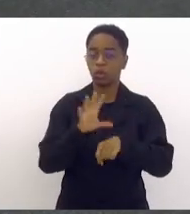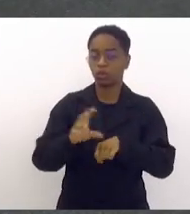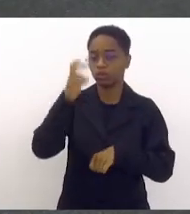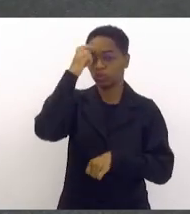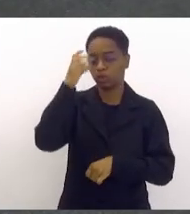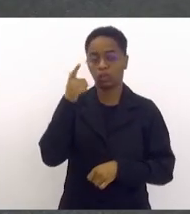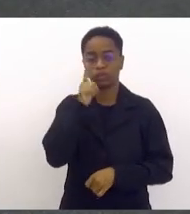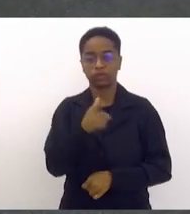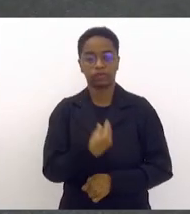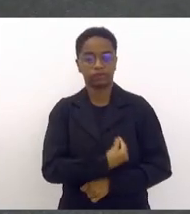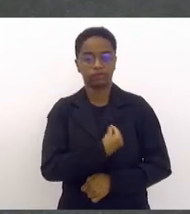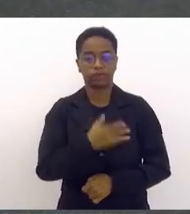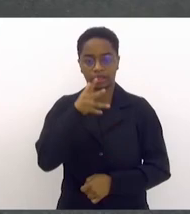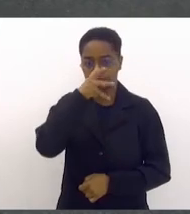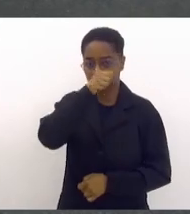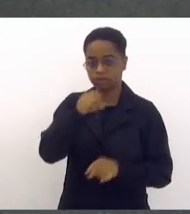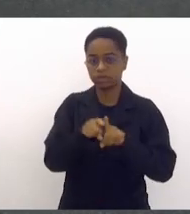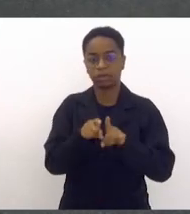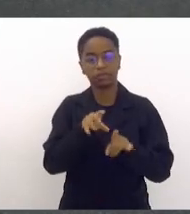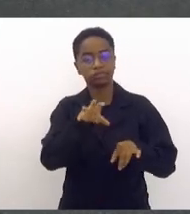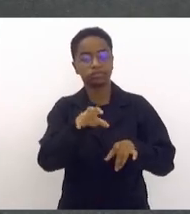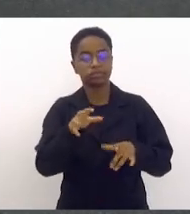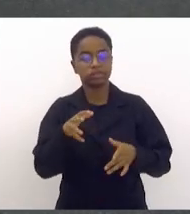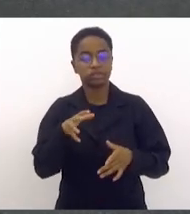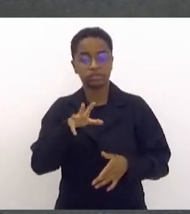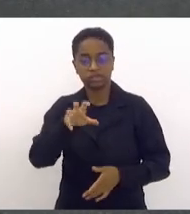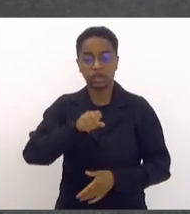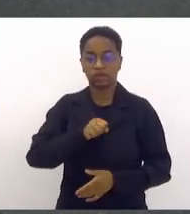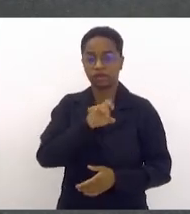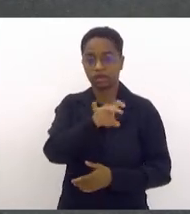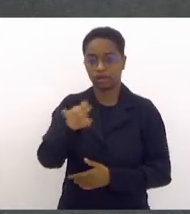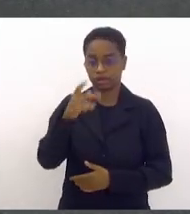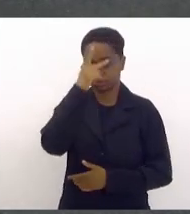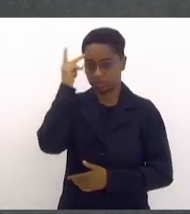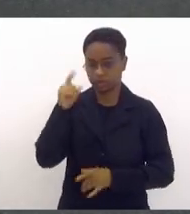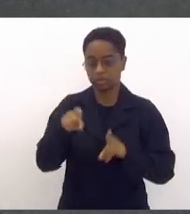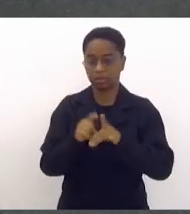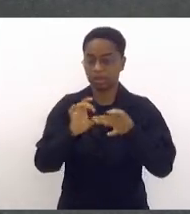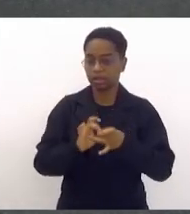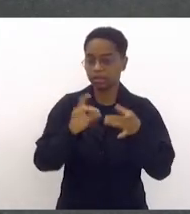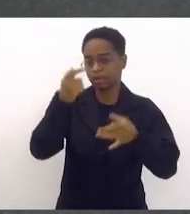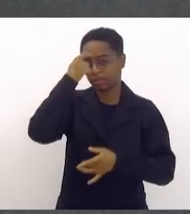vidas, resgata almas e libertamente há 50 anos.